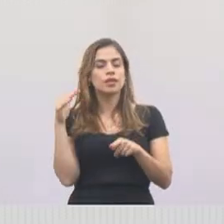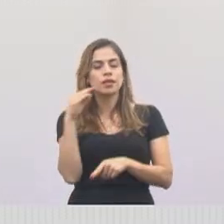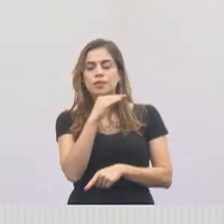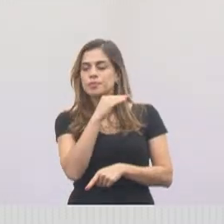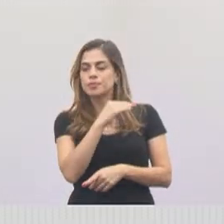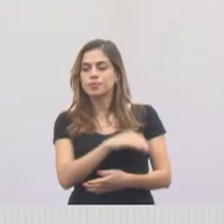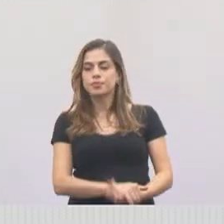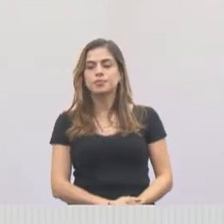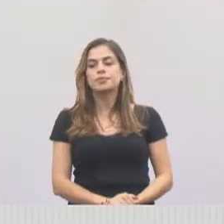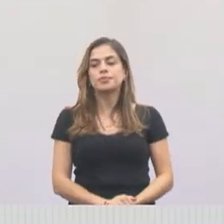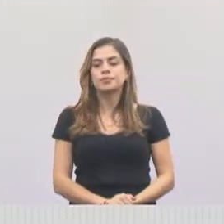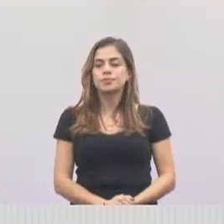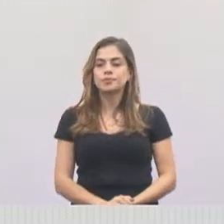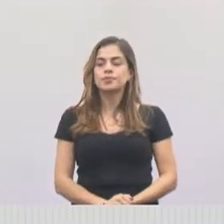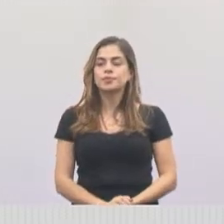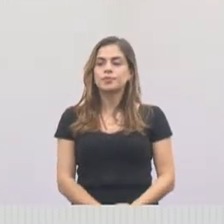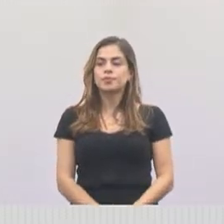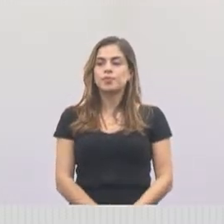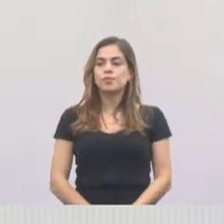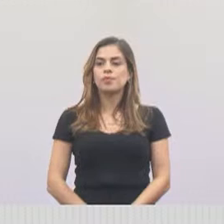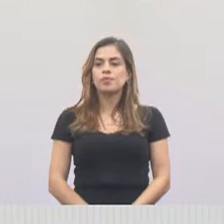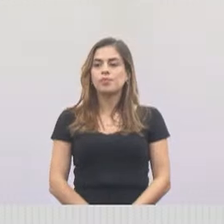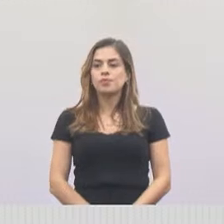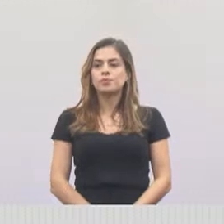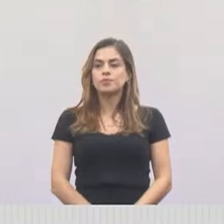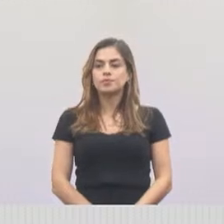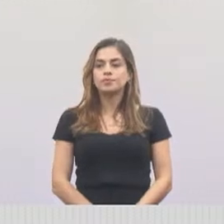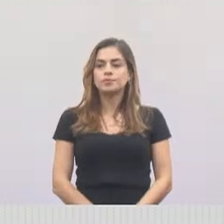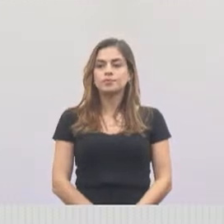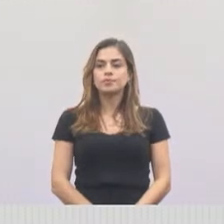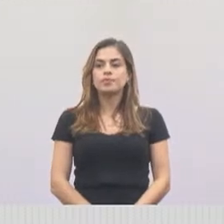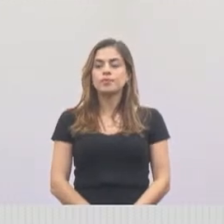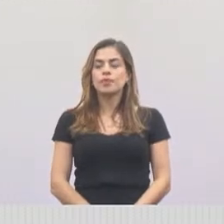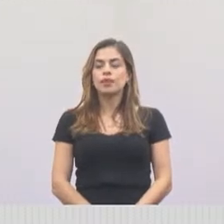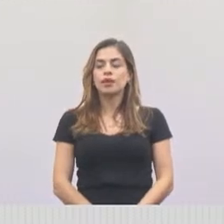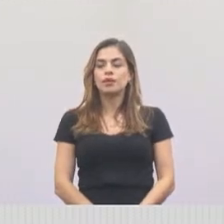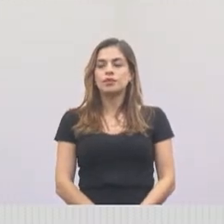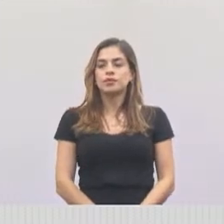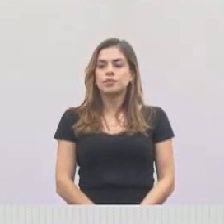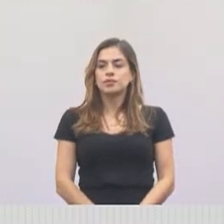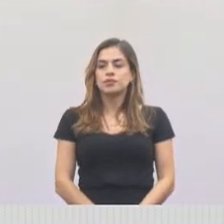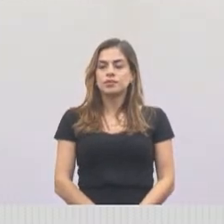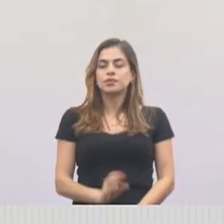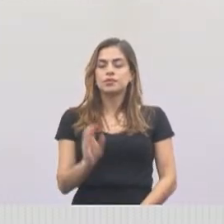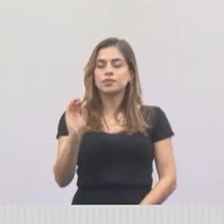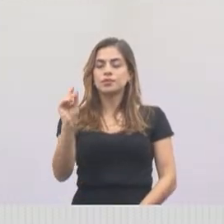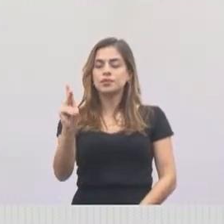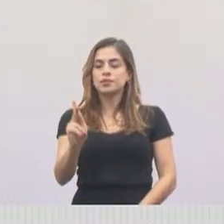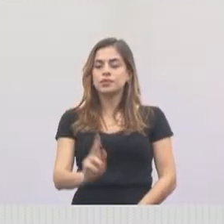rápido possível a manutenção daquele local. Ok?